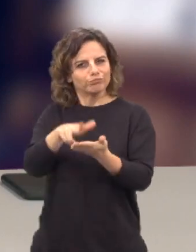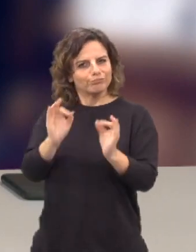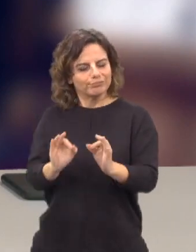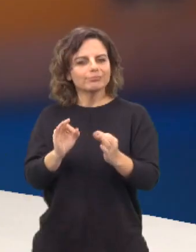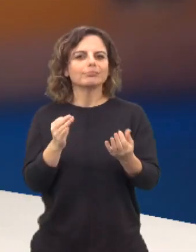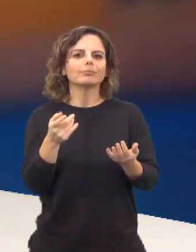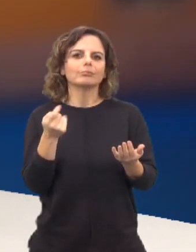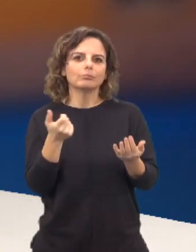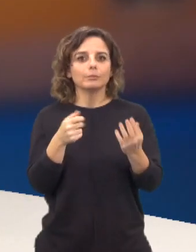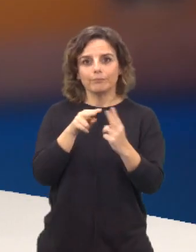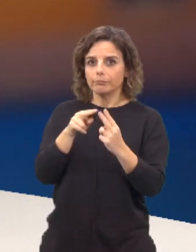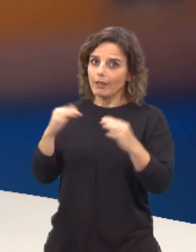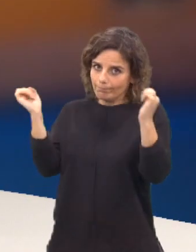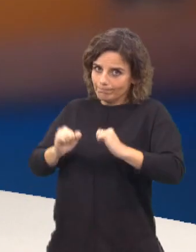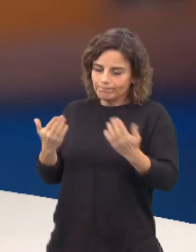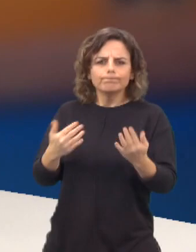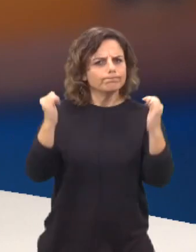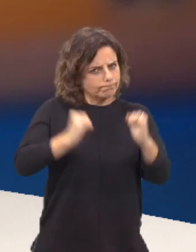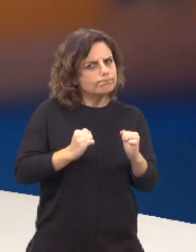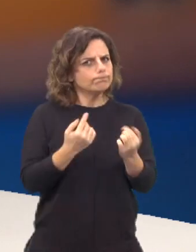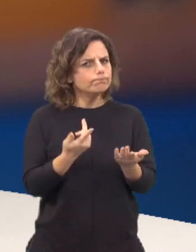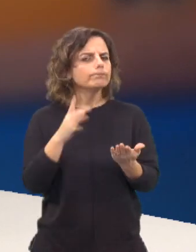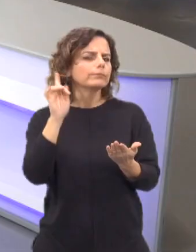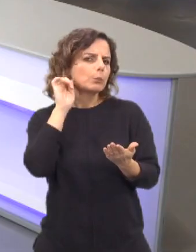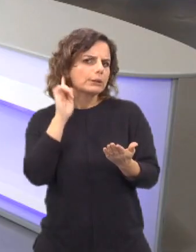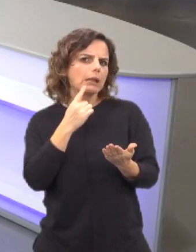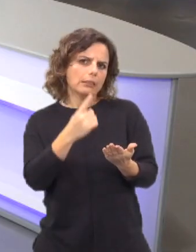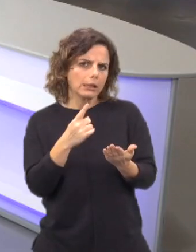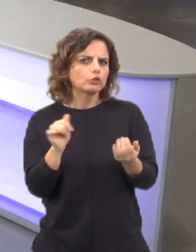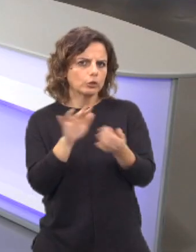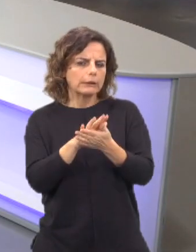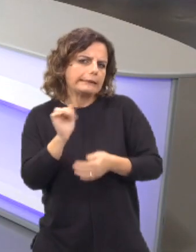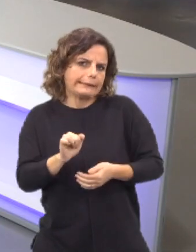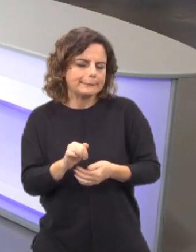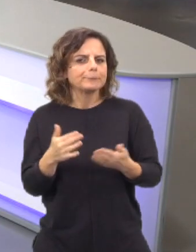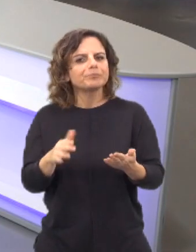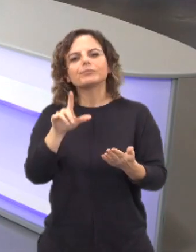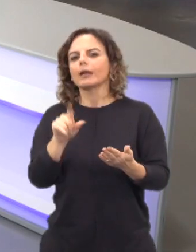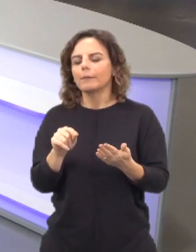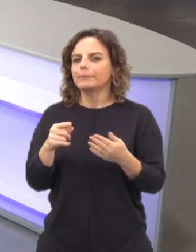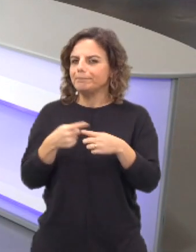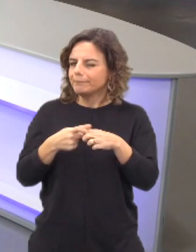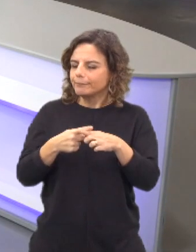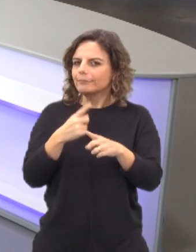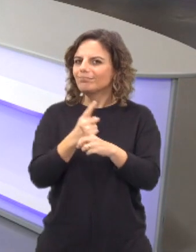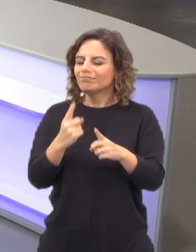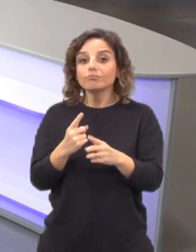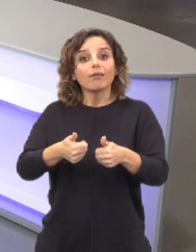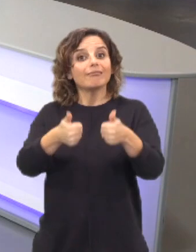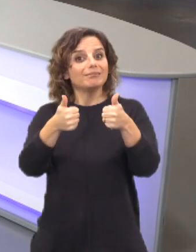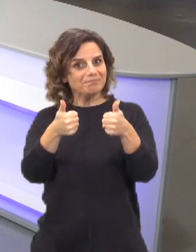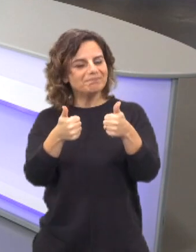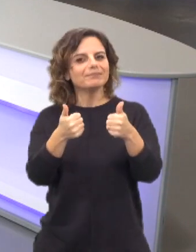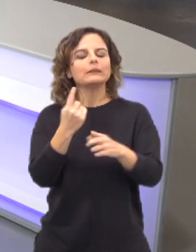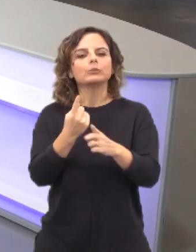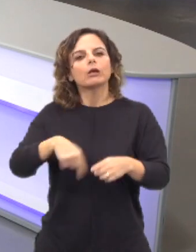ouvimos há pouco. É consensual. É consensual e é interessante e é interpelante, no sentido que é